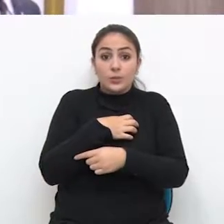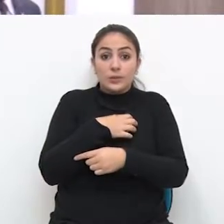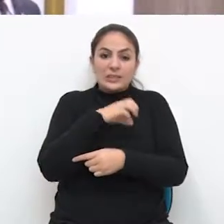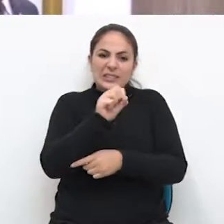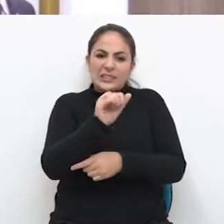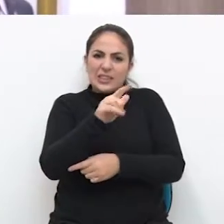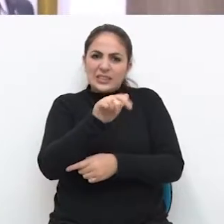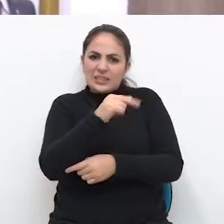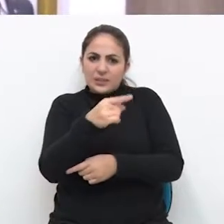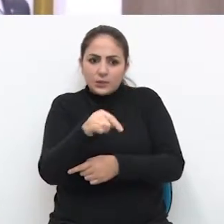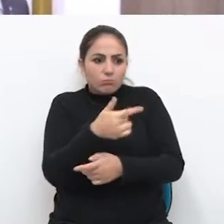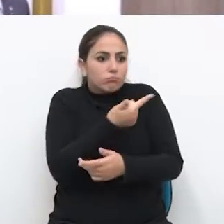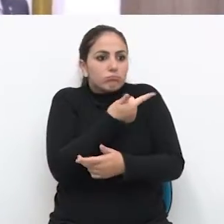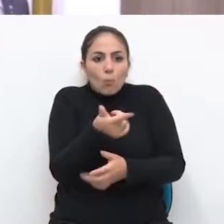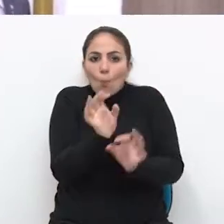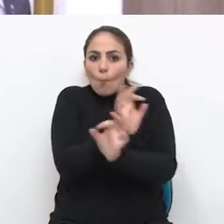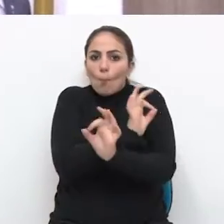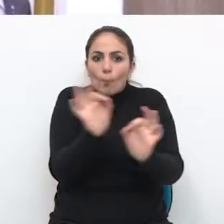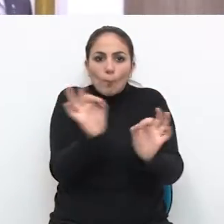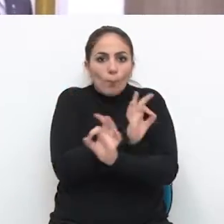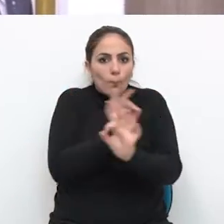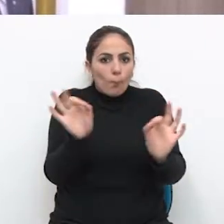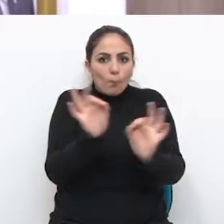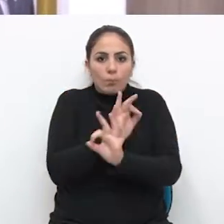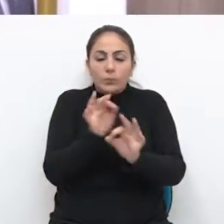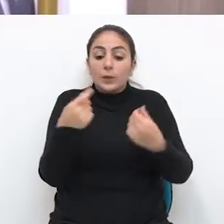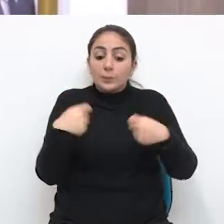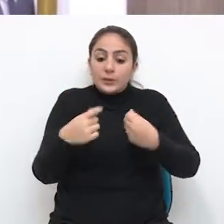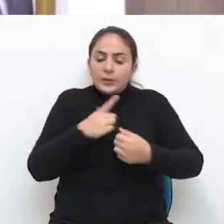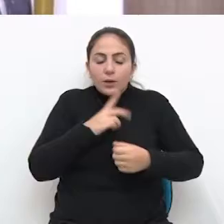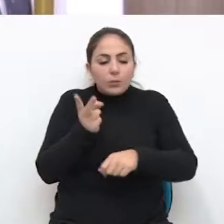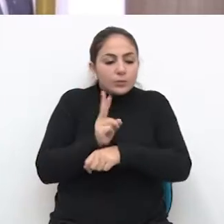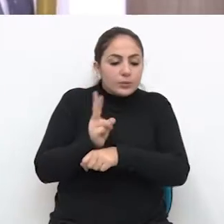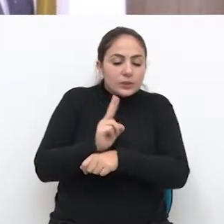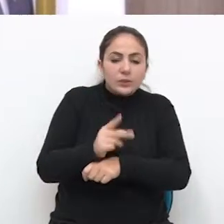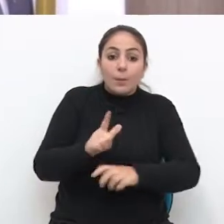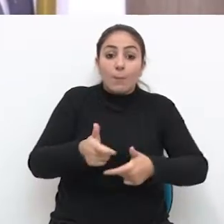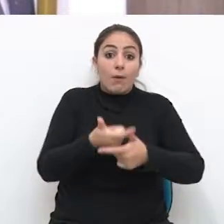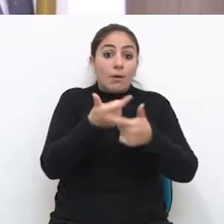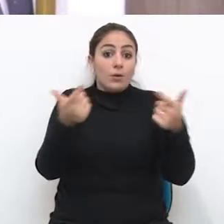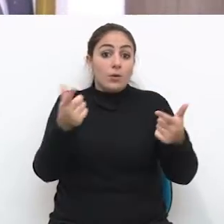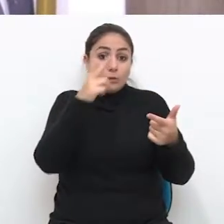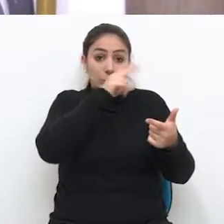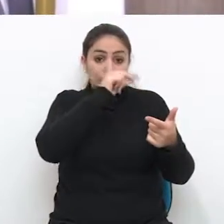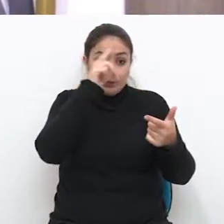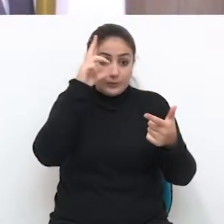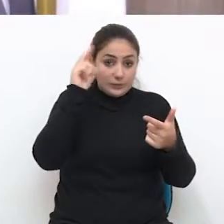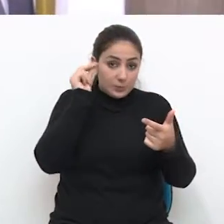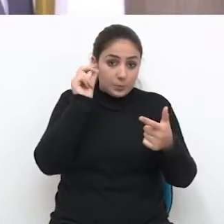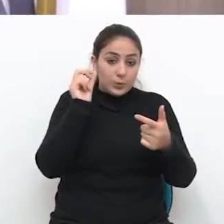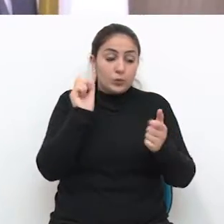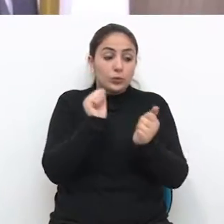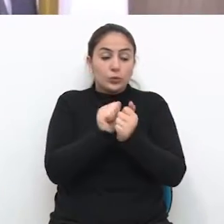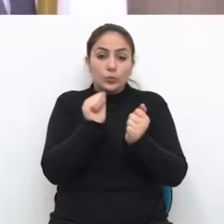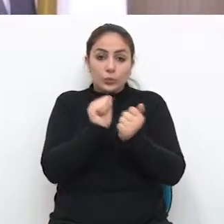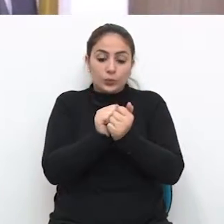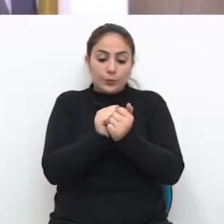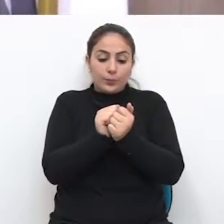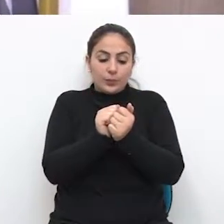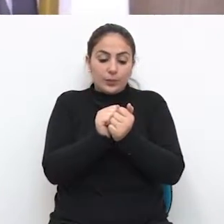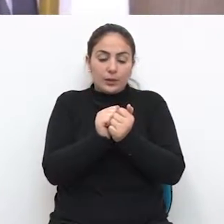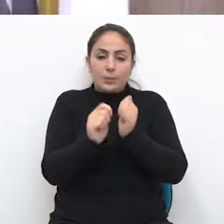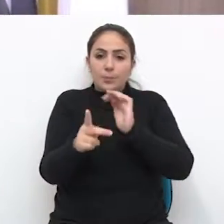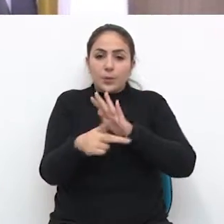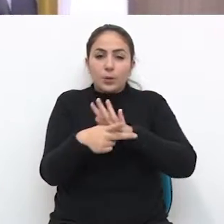trânsito ou algo parecido. Precisaria haver uma fiscalização maior do Executivo frente